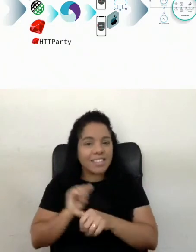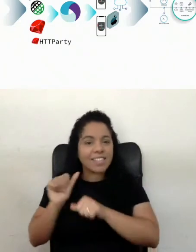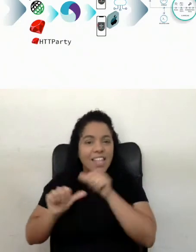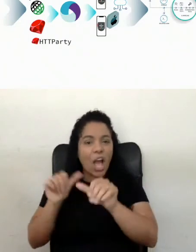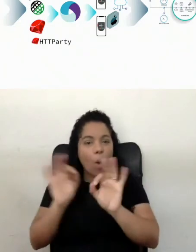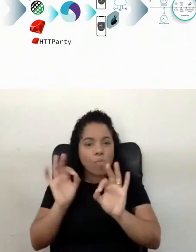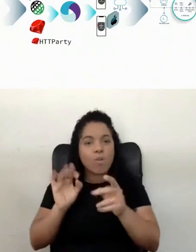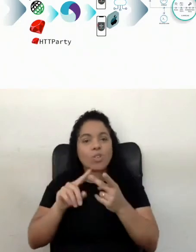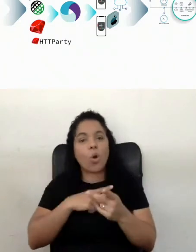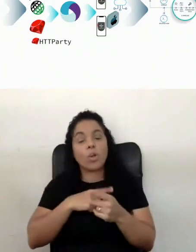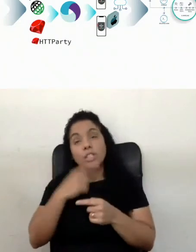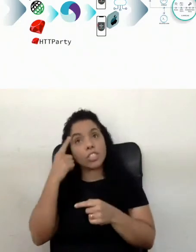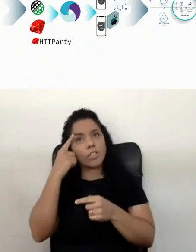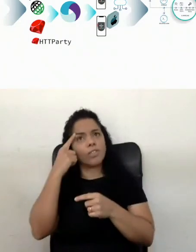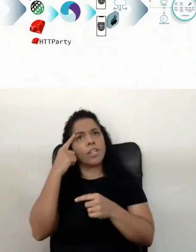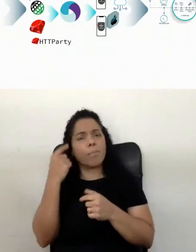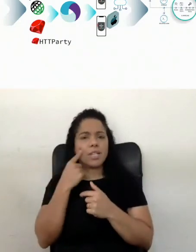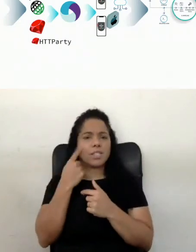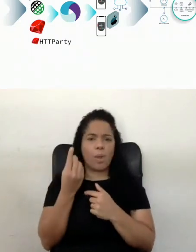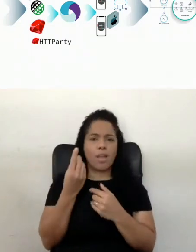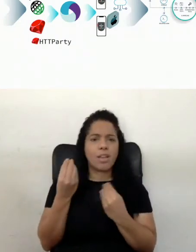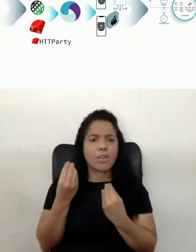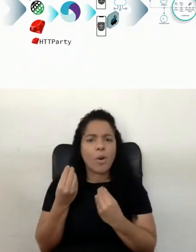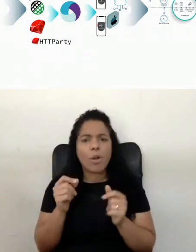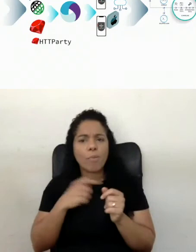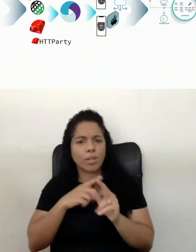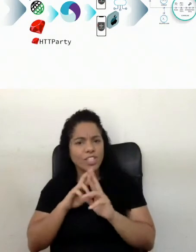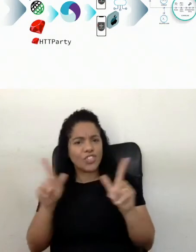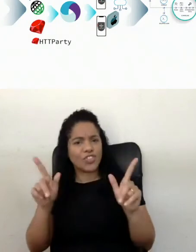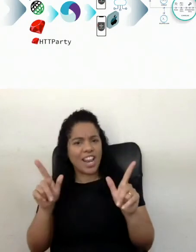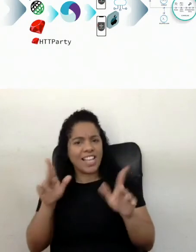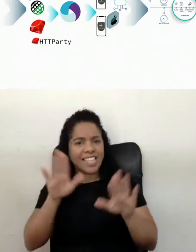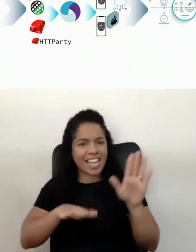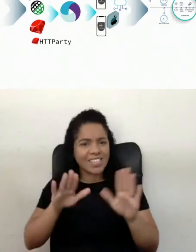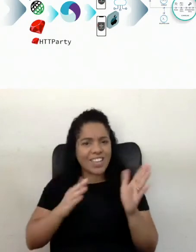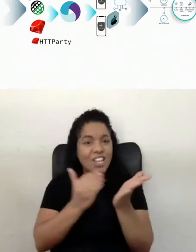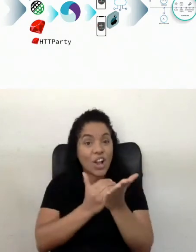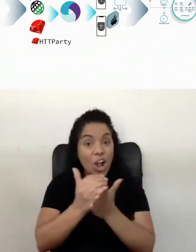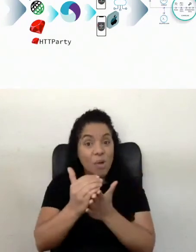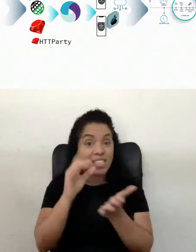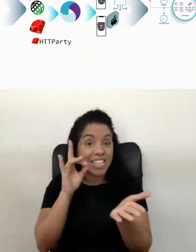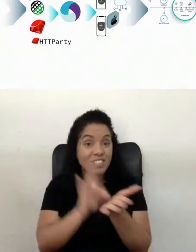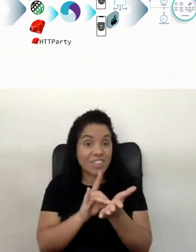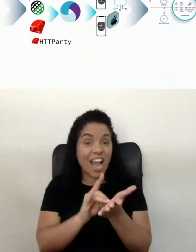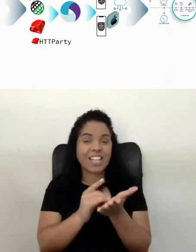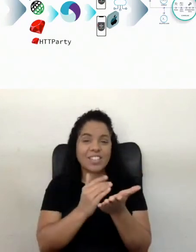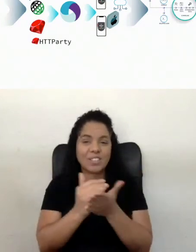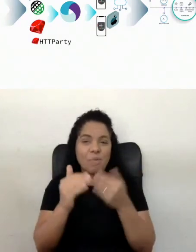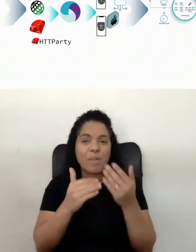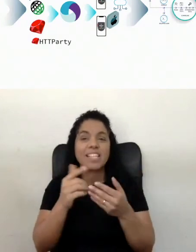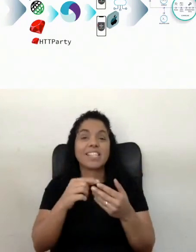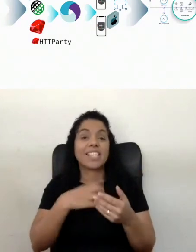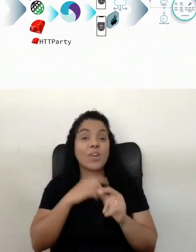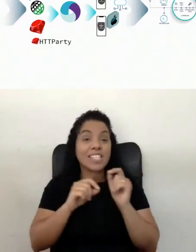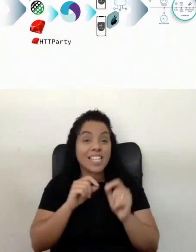liga uma flag na gente, né, poxa, o que eu posso fazer de diferente? Será que às vezes não é começar do começo, de fato? O que eu